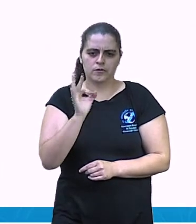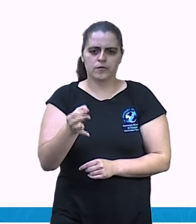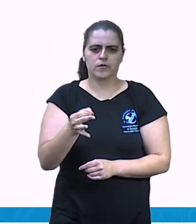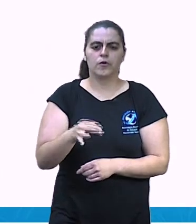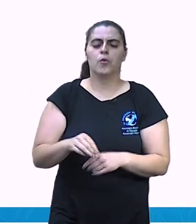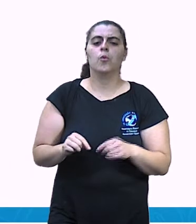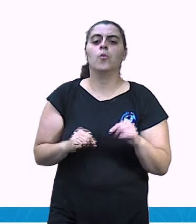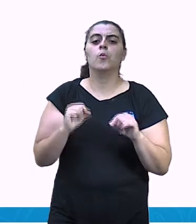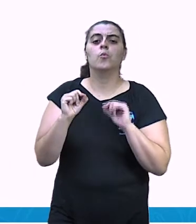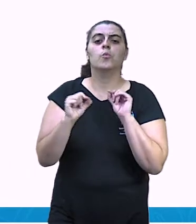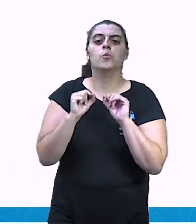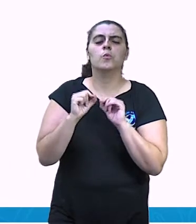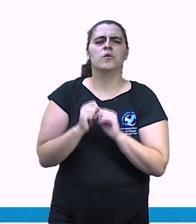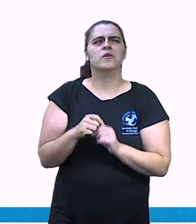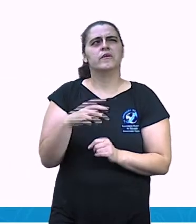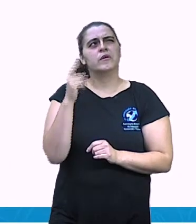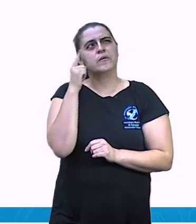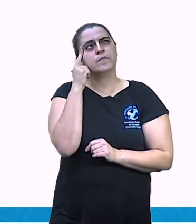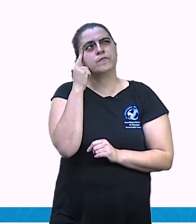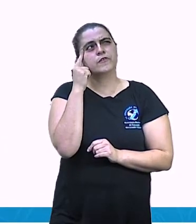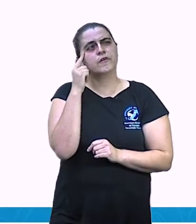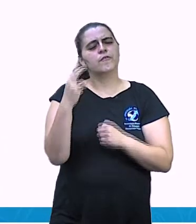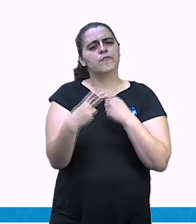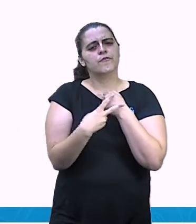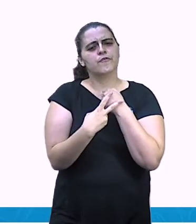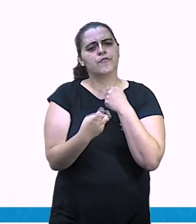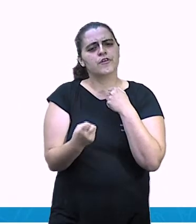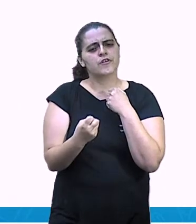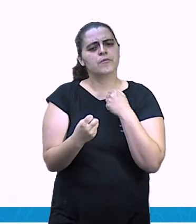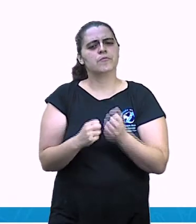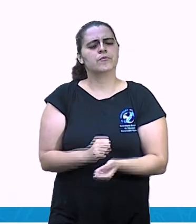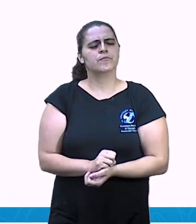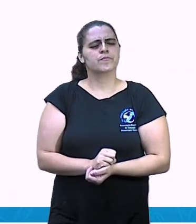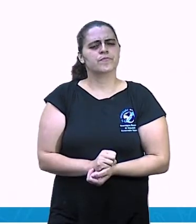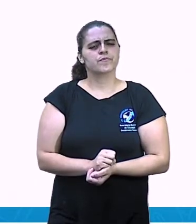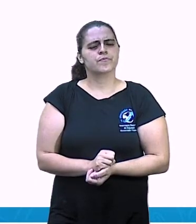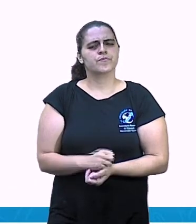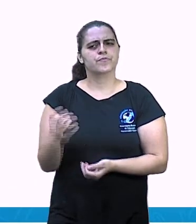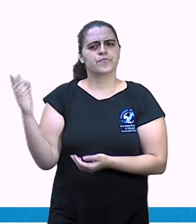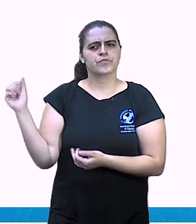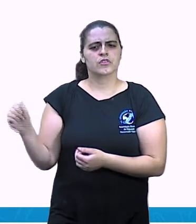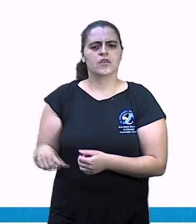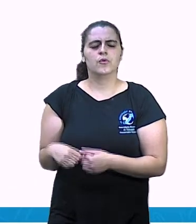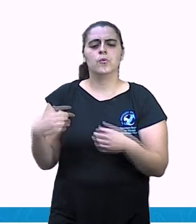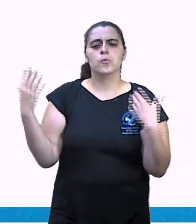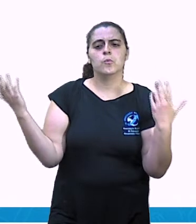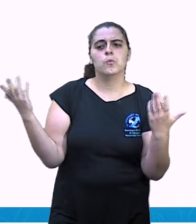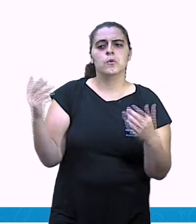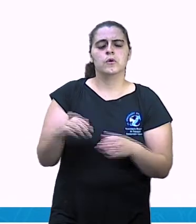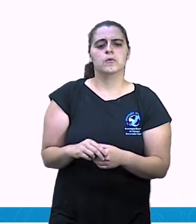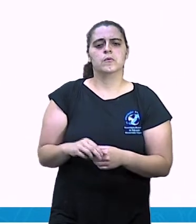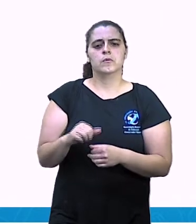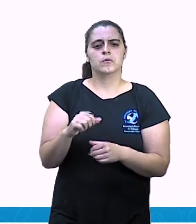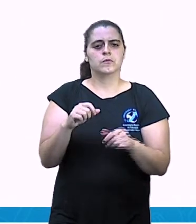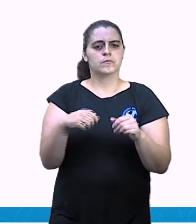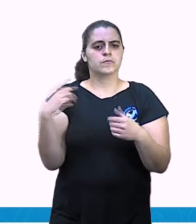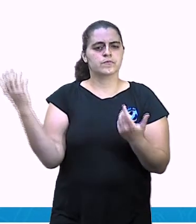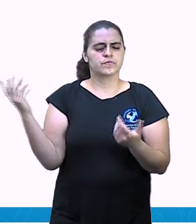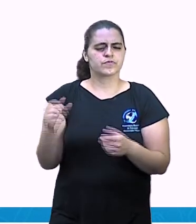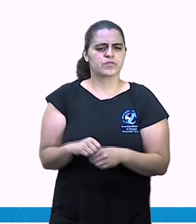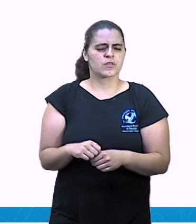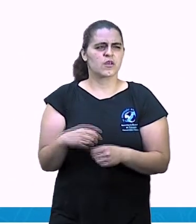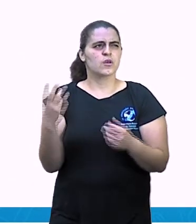O que são verbos mesmo, gente, que nós falamos hoje? Será que é a primeira opção? A palavra que